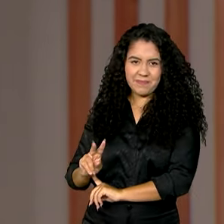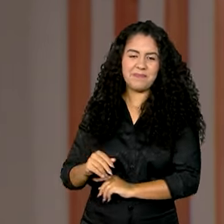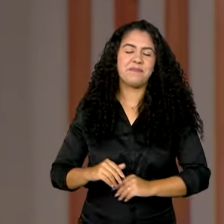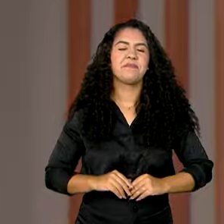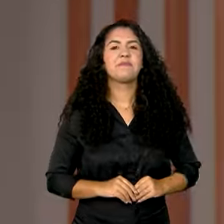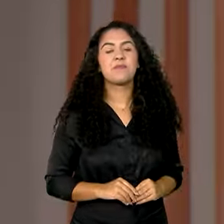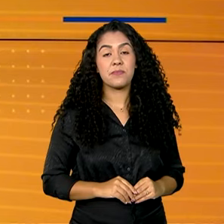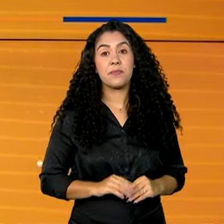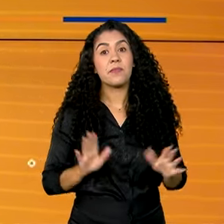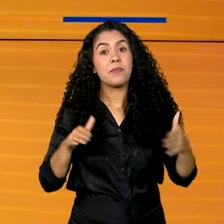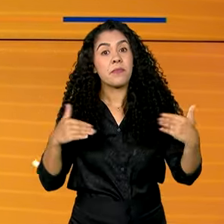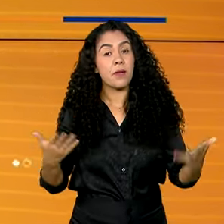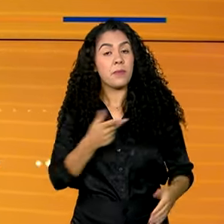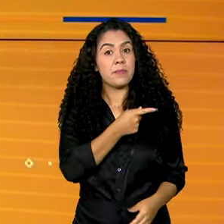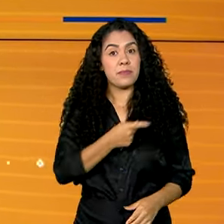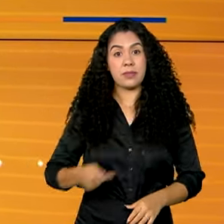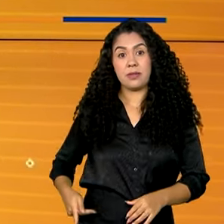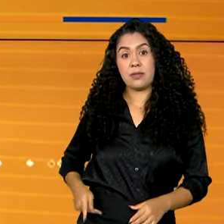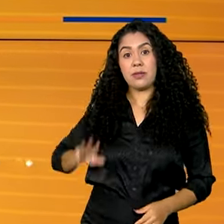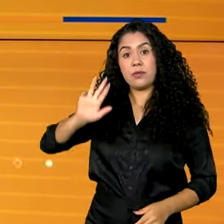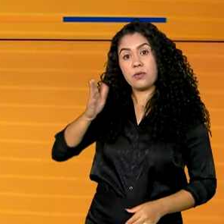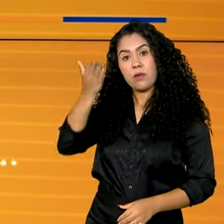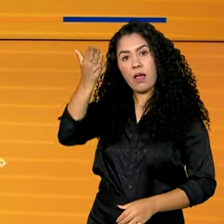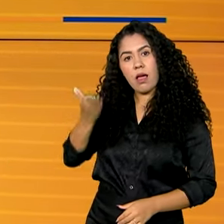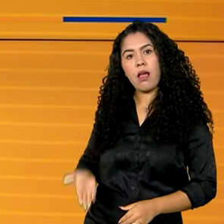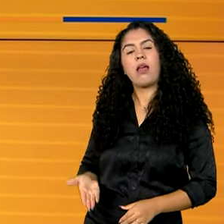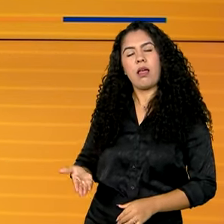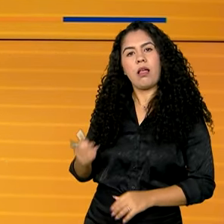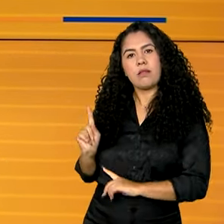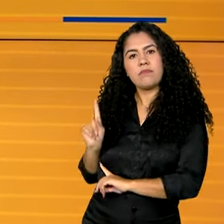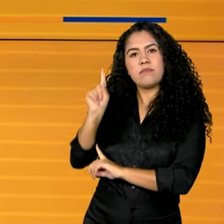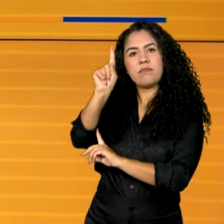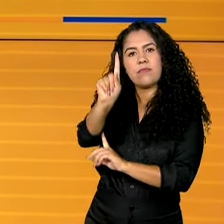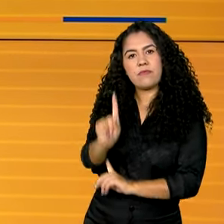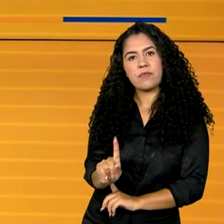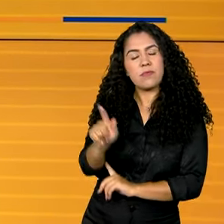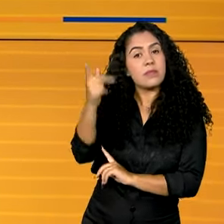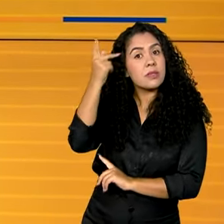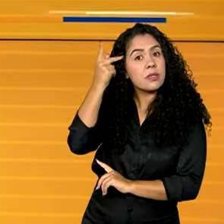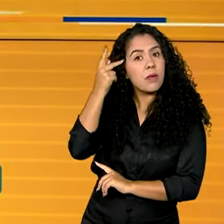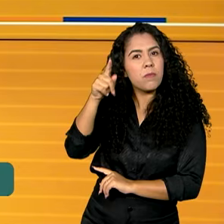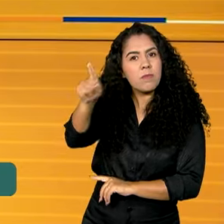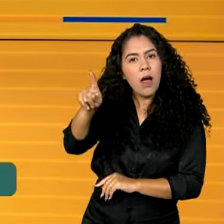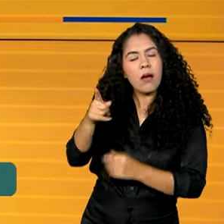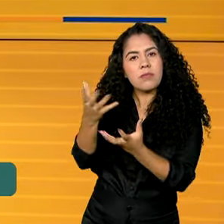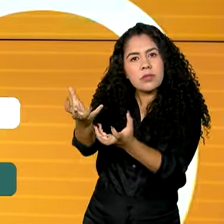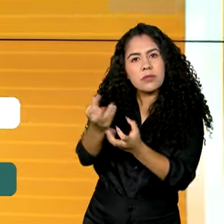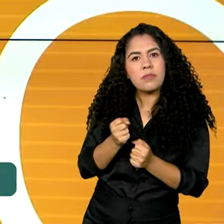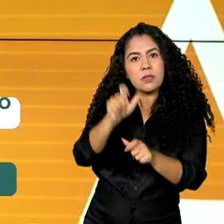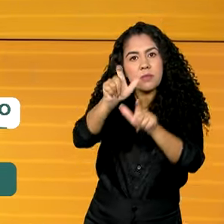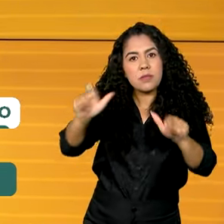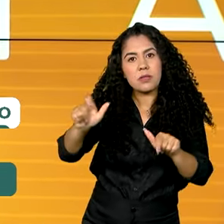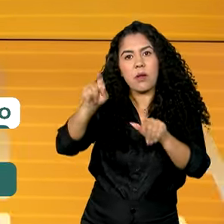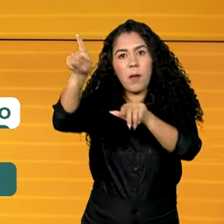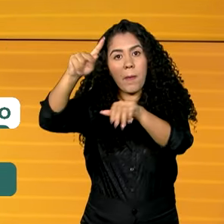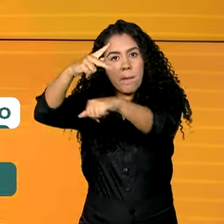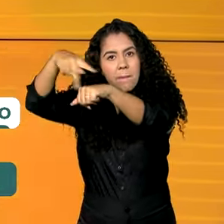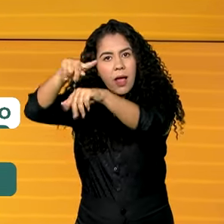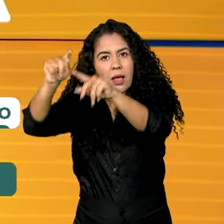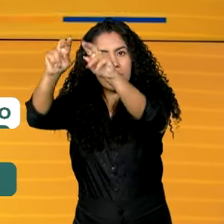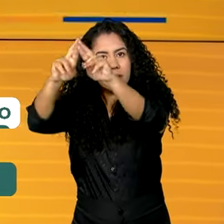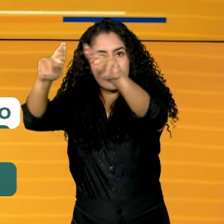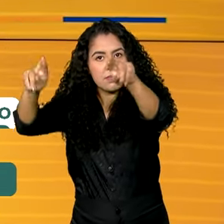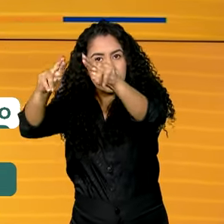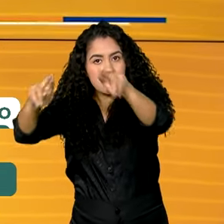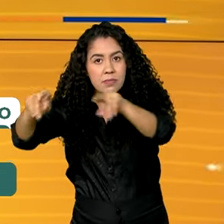rádio GOV. O presidente Lula acompanhou a chegada do primeiro voo de repatriados do Líbano. O avião da Força Aérea